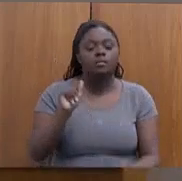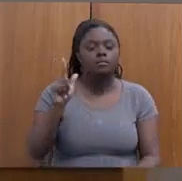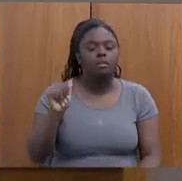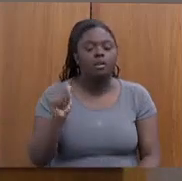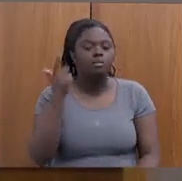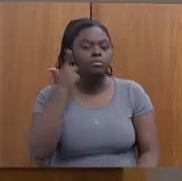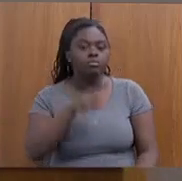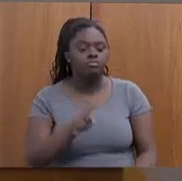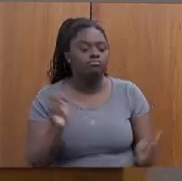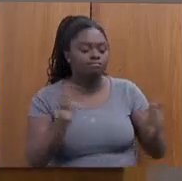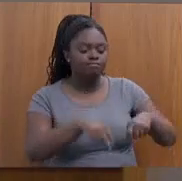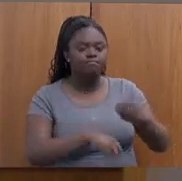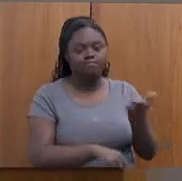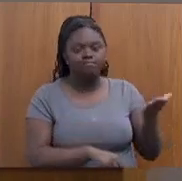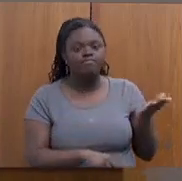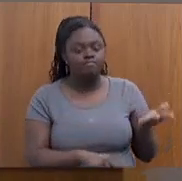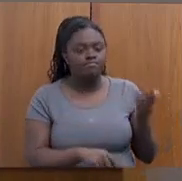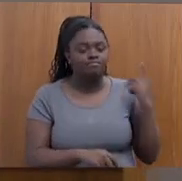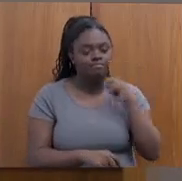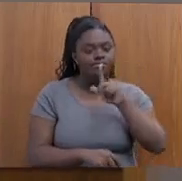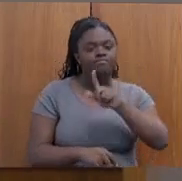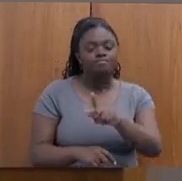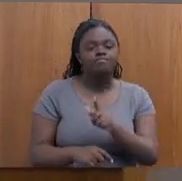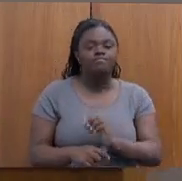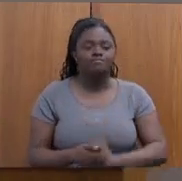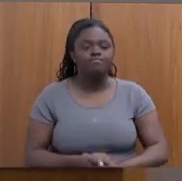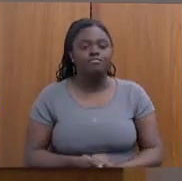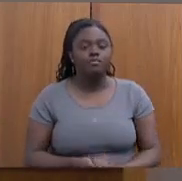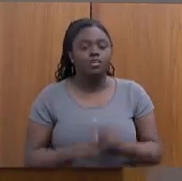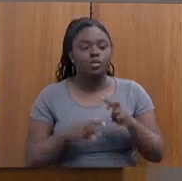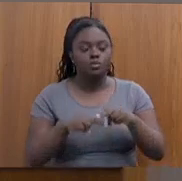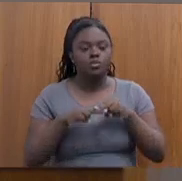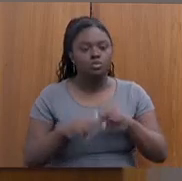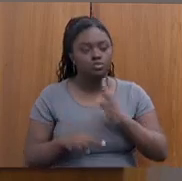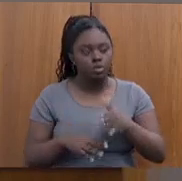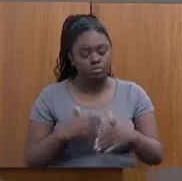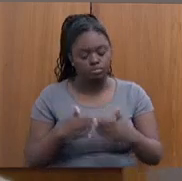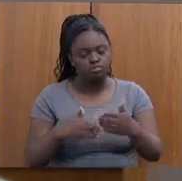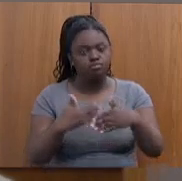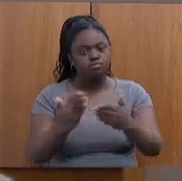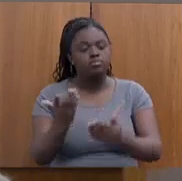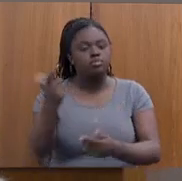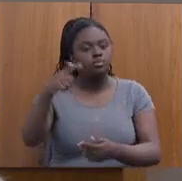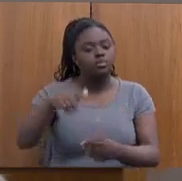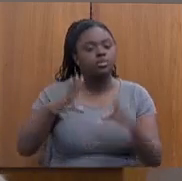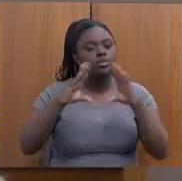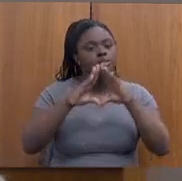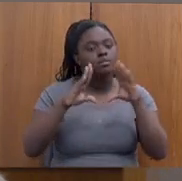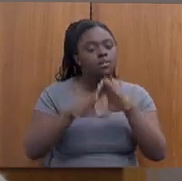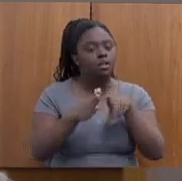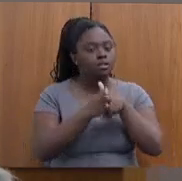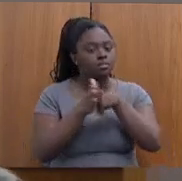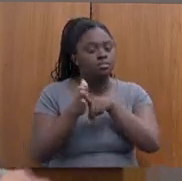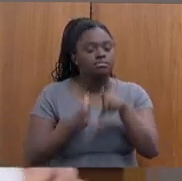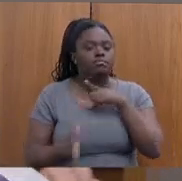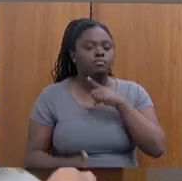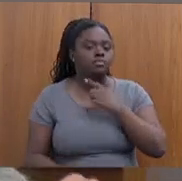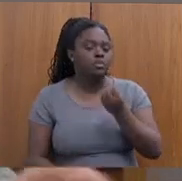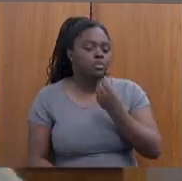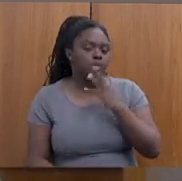seus currículos. Então, isso já está caminhando e para o próximo Assembleia Fiscaliza já devemos ter um bom resultado disso.